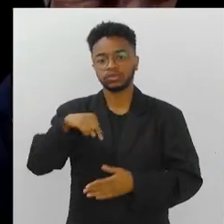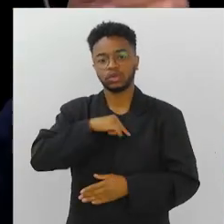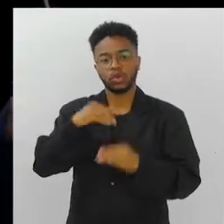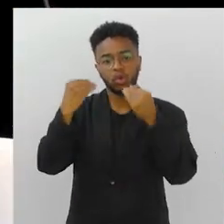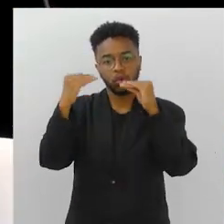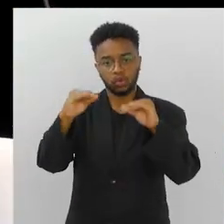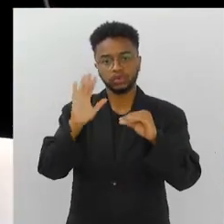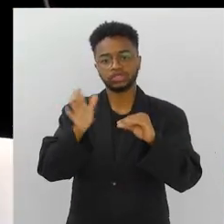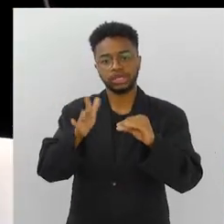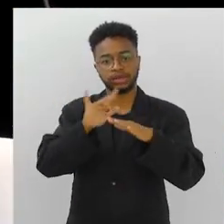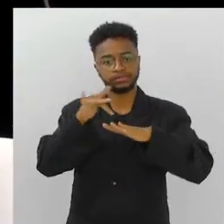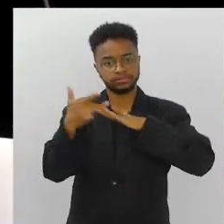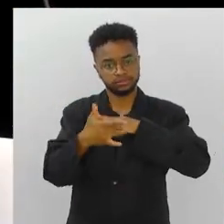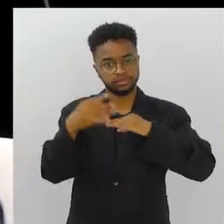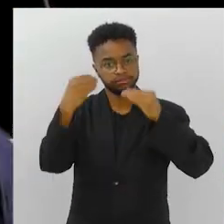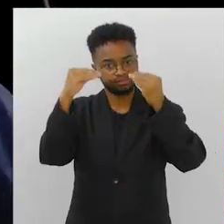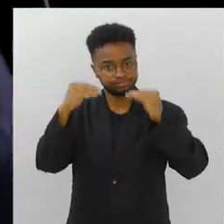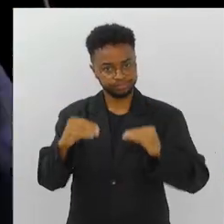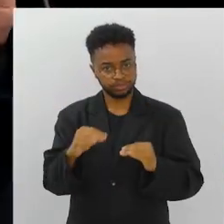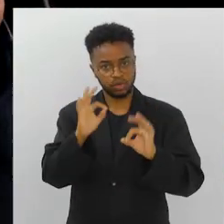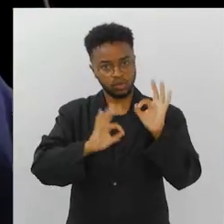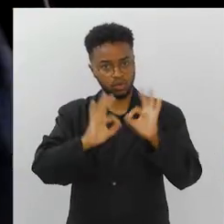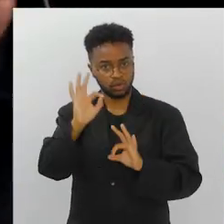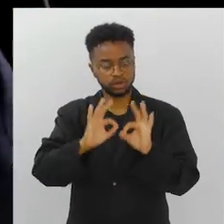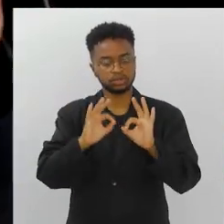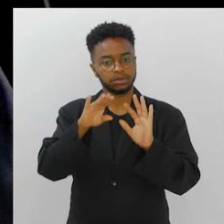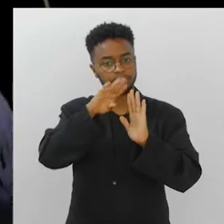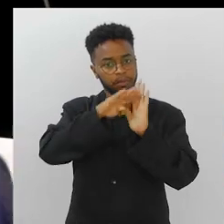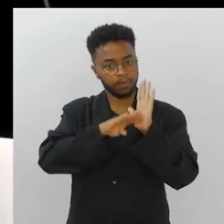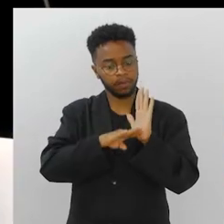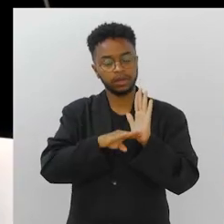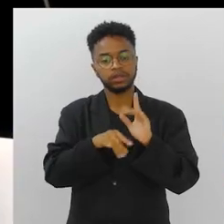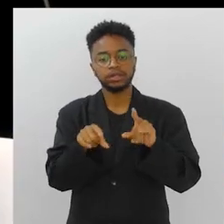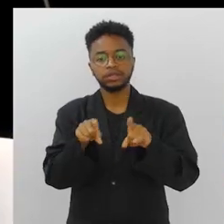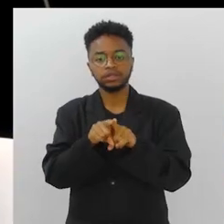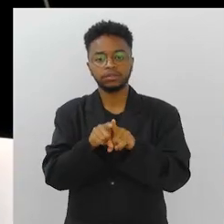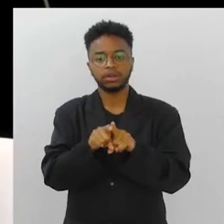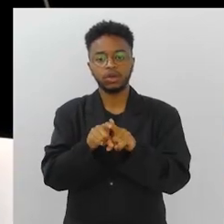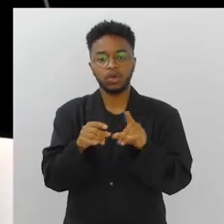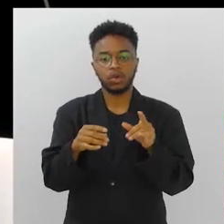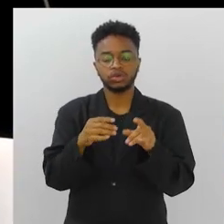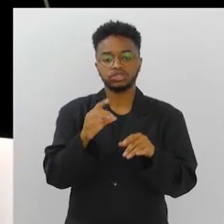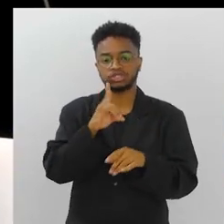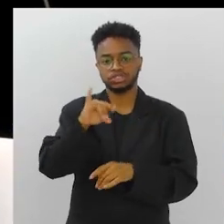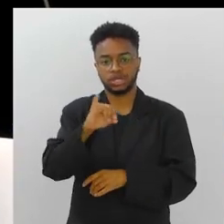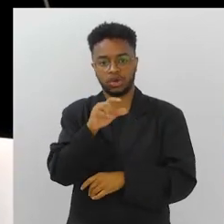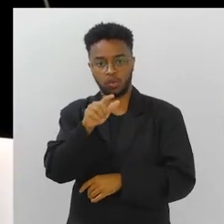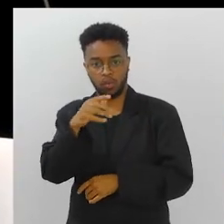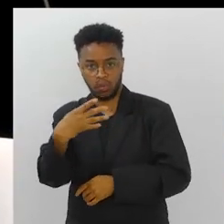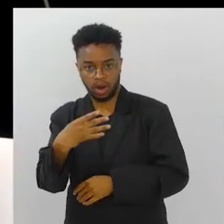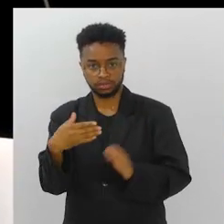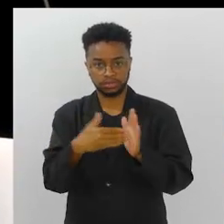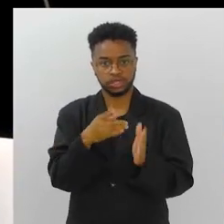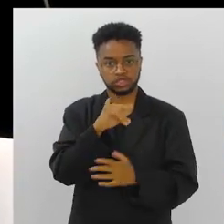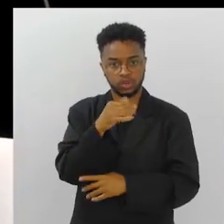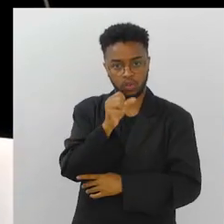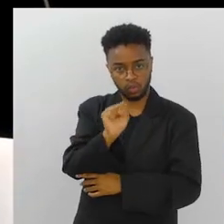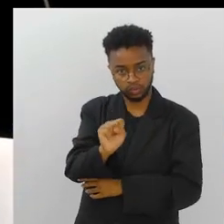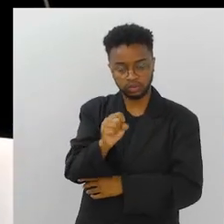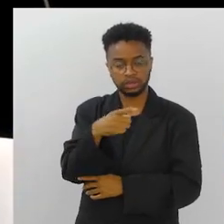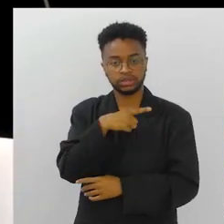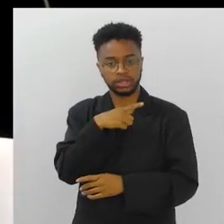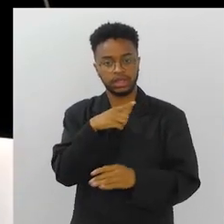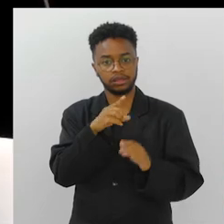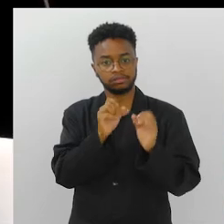gente já colocou um link nas nossas mídias. Já tem tudo direitinho. E, de 4 a 8, vai ser a nossa